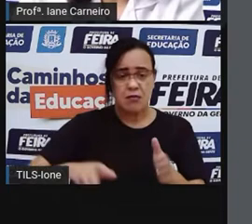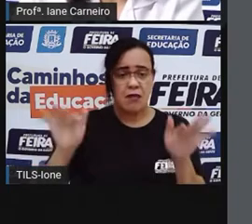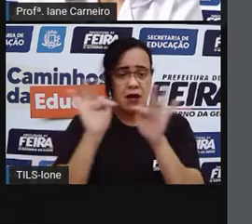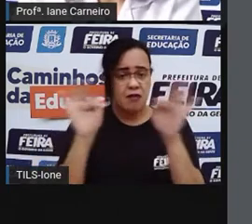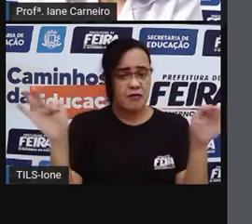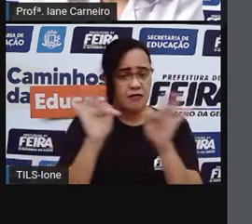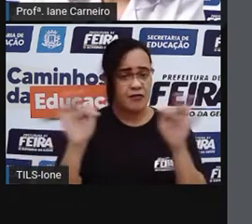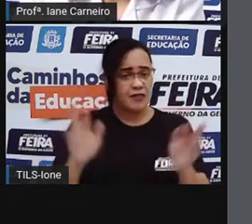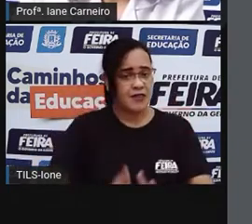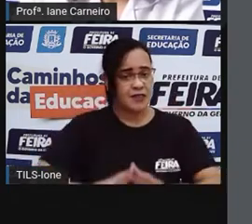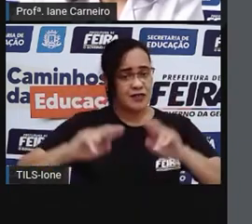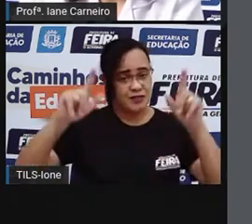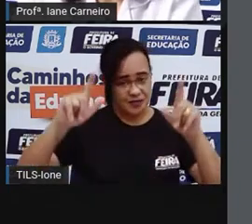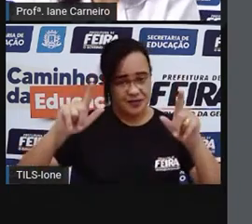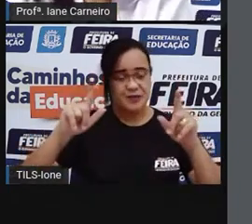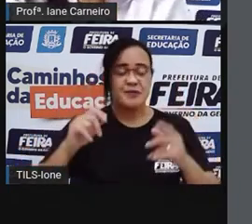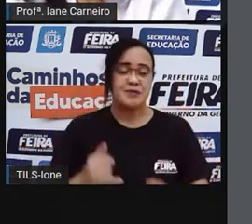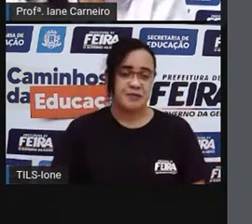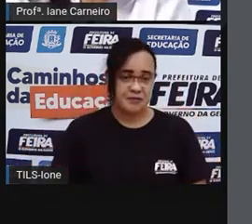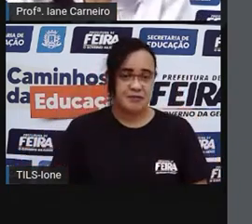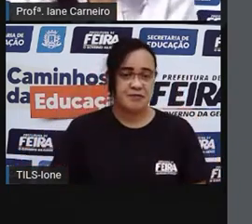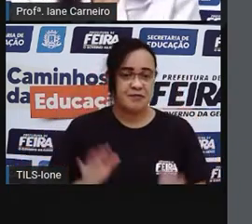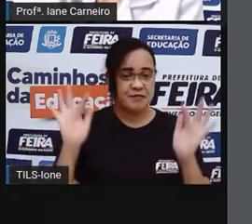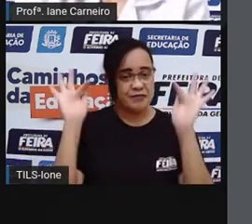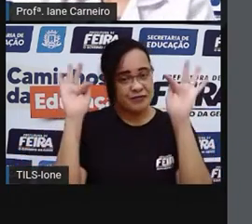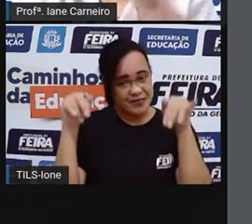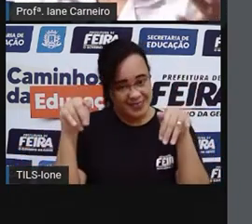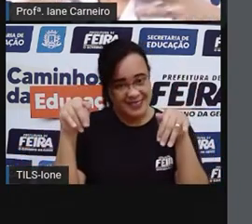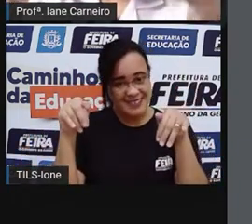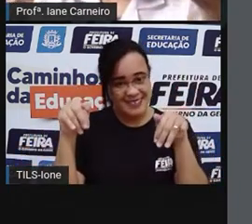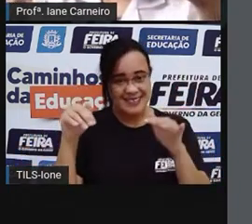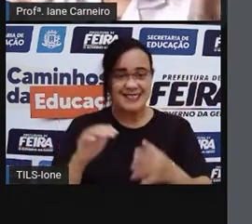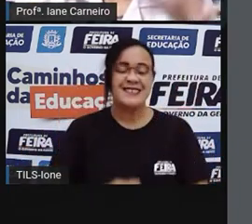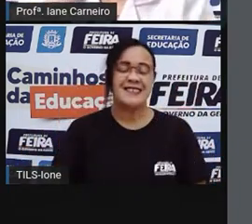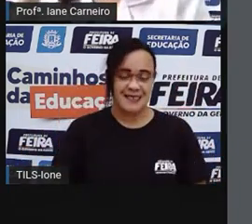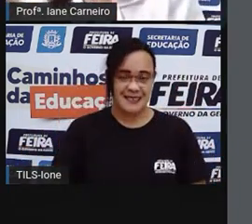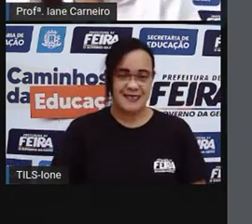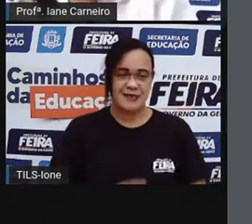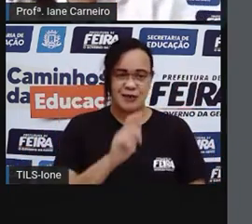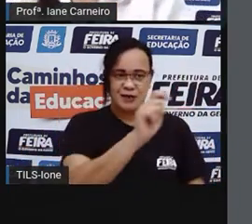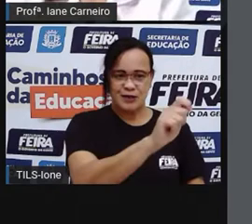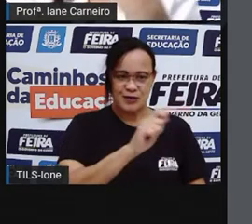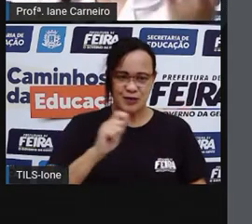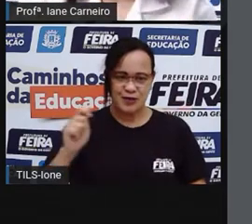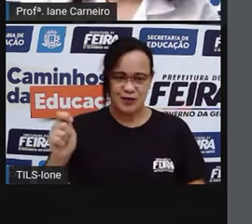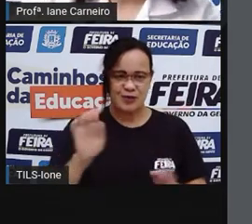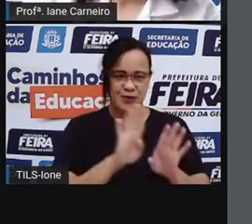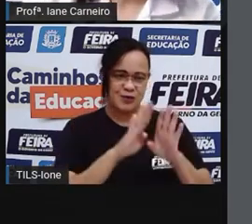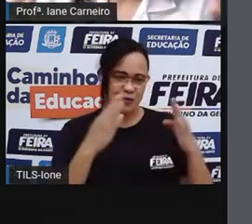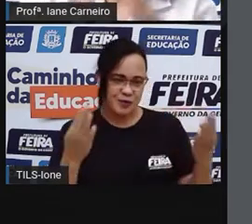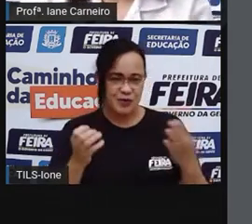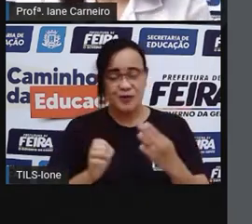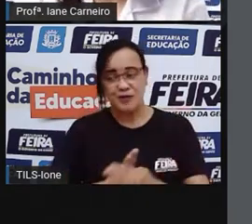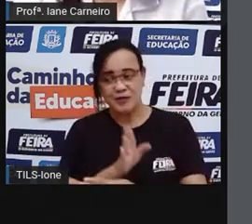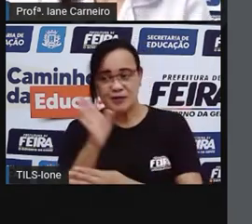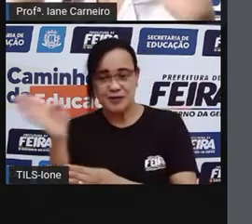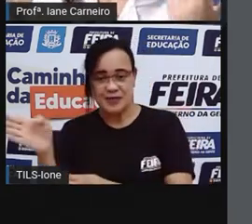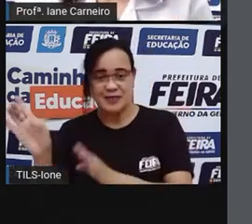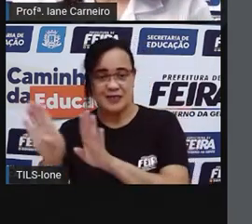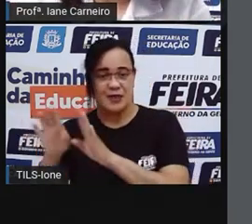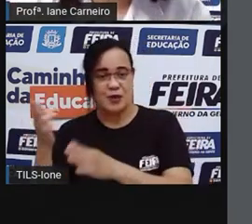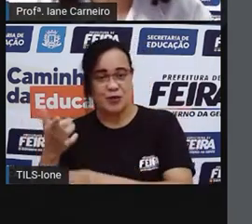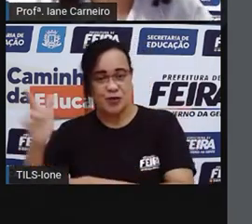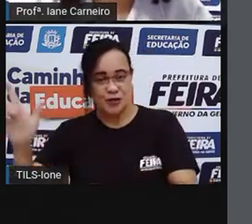se parecem mais. Sim. E aí, como a prova fala, ela entrou por uma porta e saiu por outra. Quem quiser,